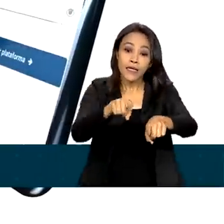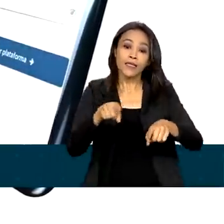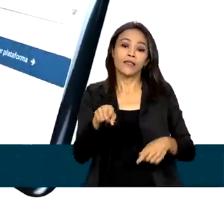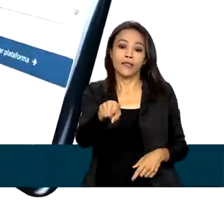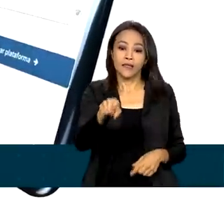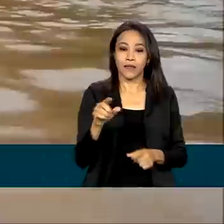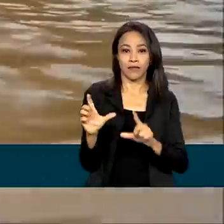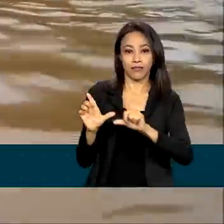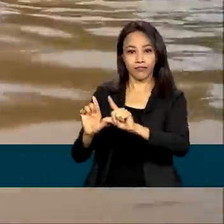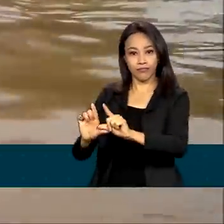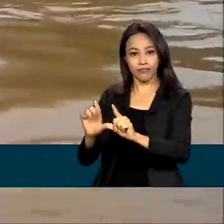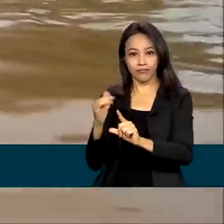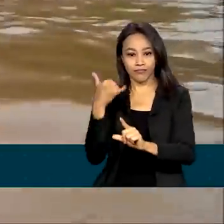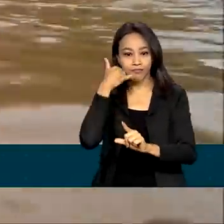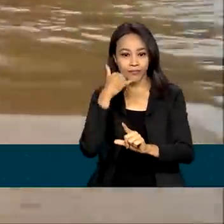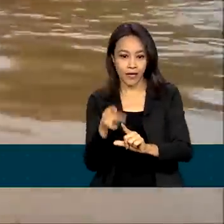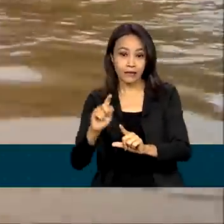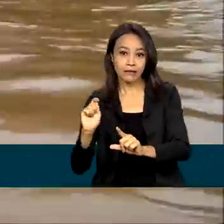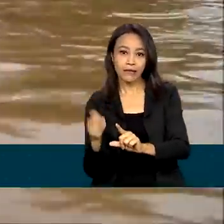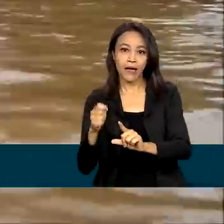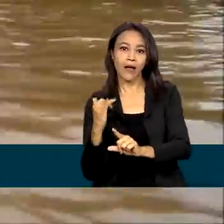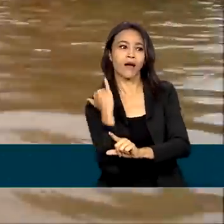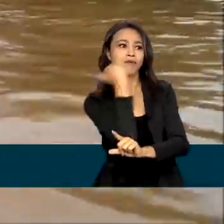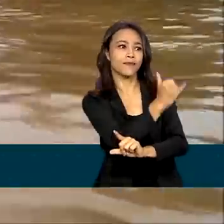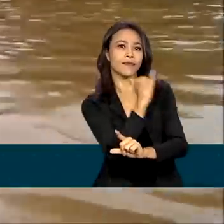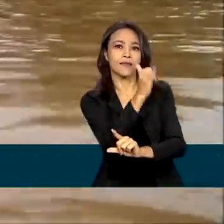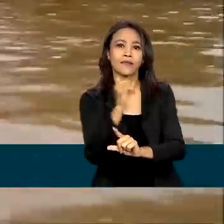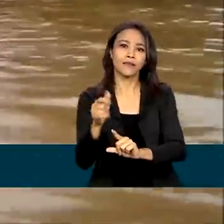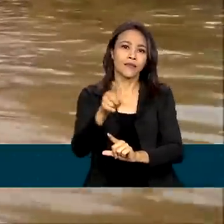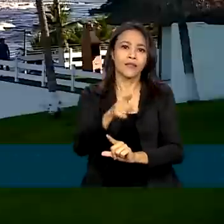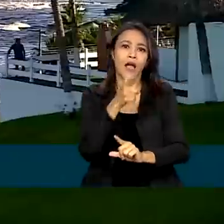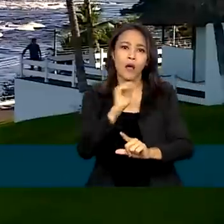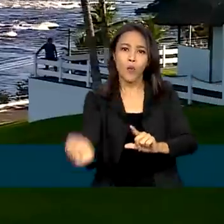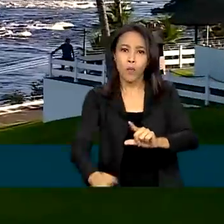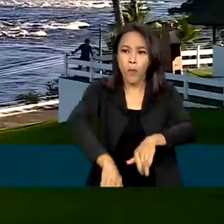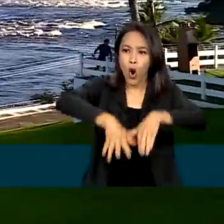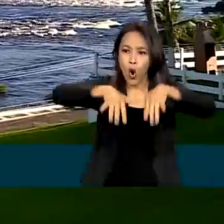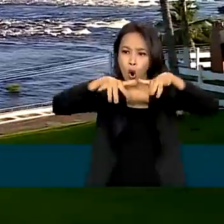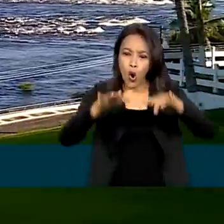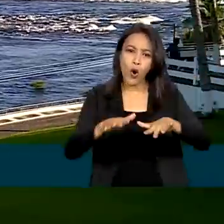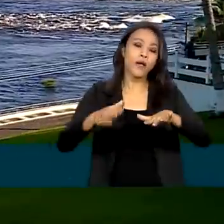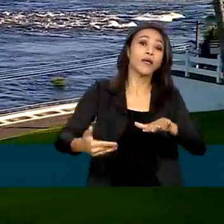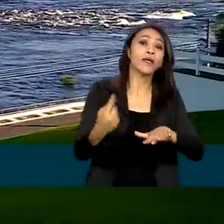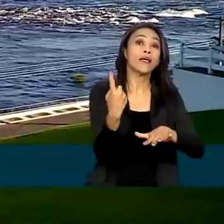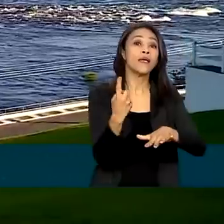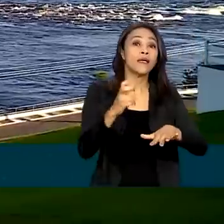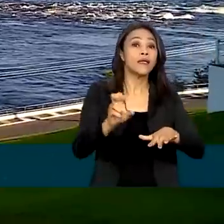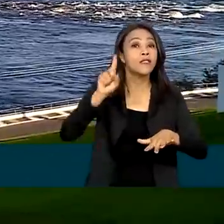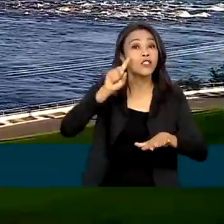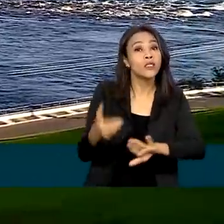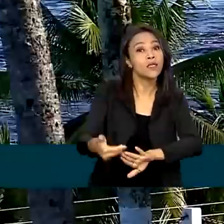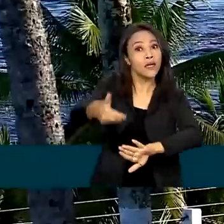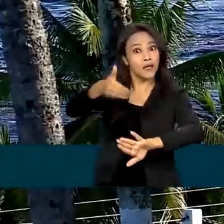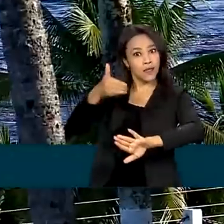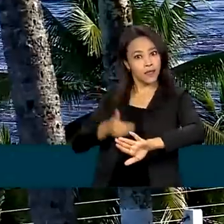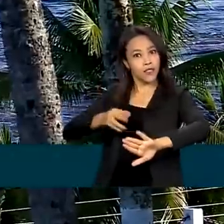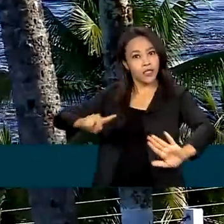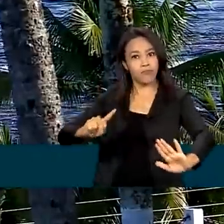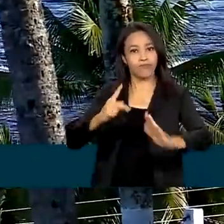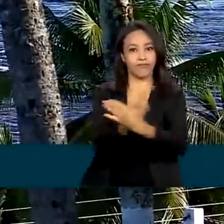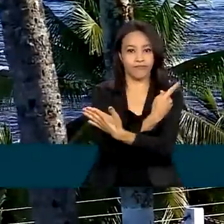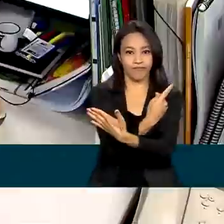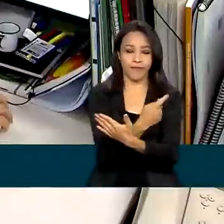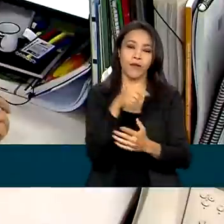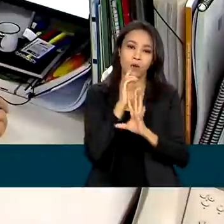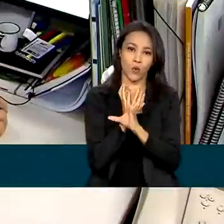Hydroville poderá prever inundações em todas as bacias hidrográficas do país, com até 15 dias de antecedência. Os